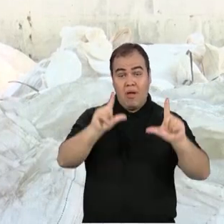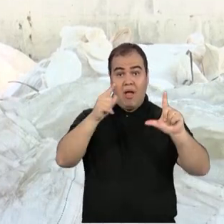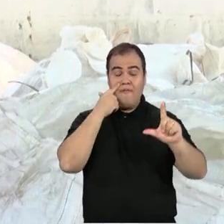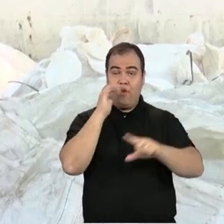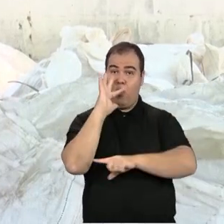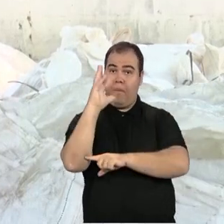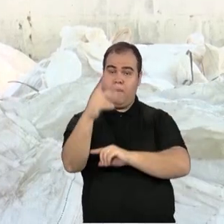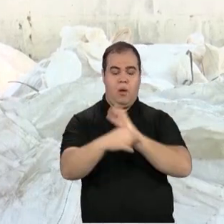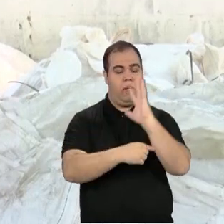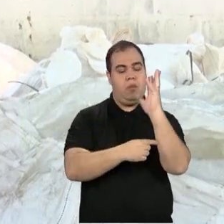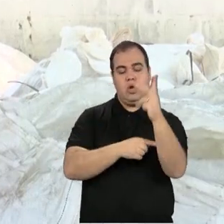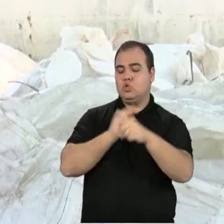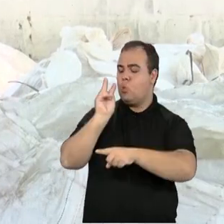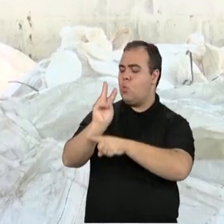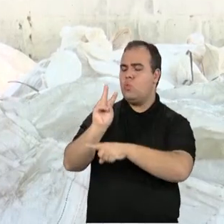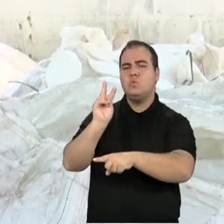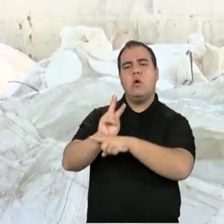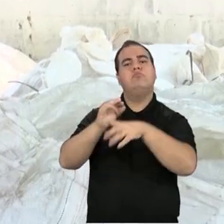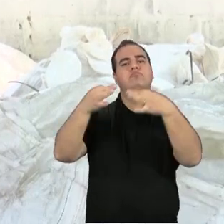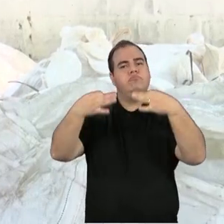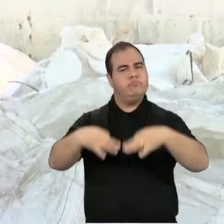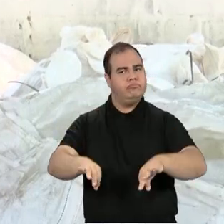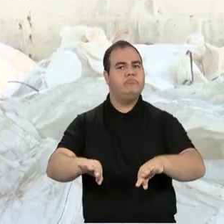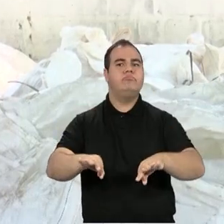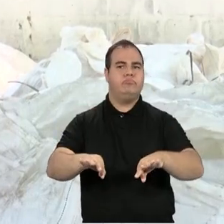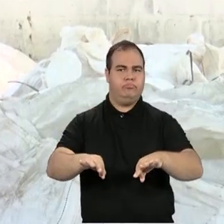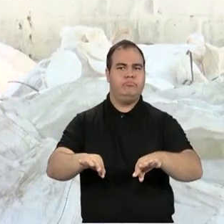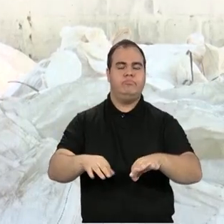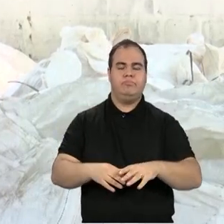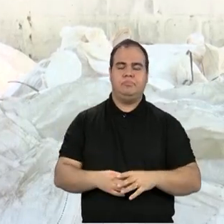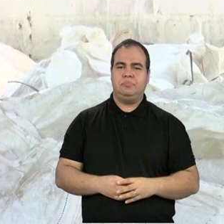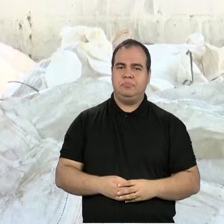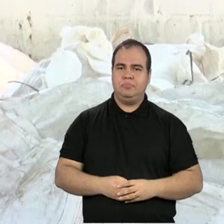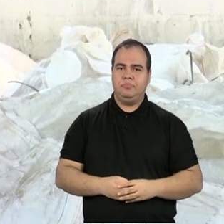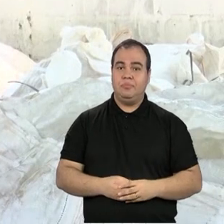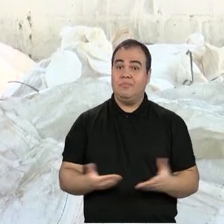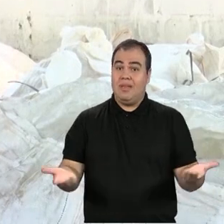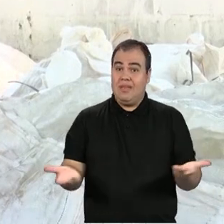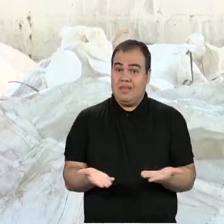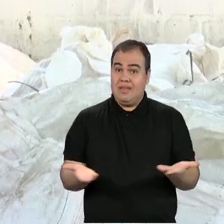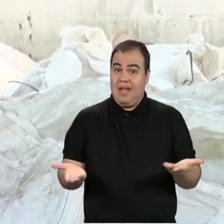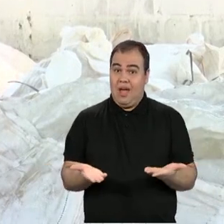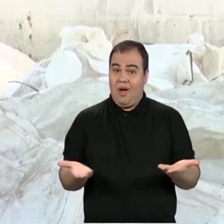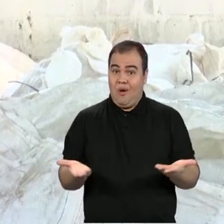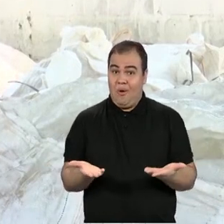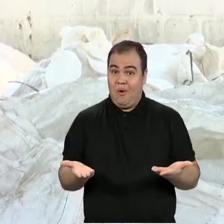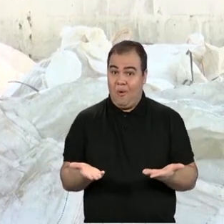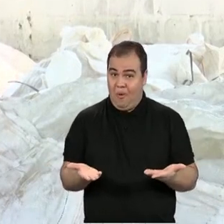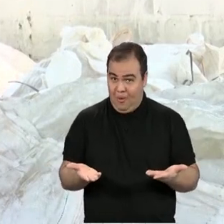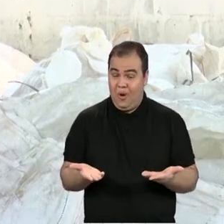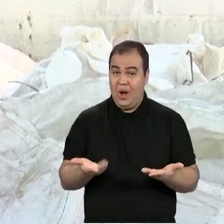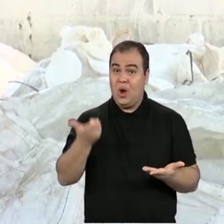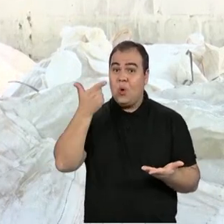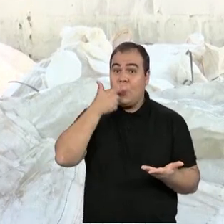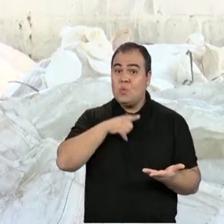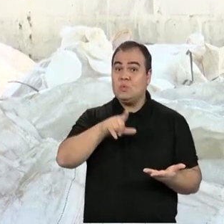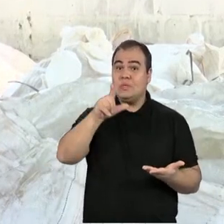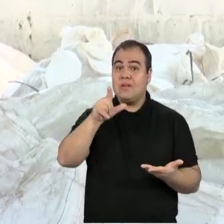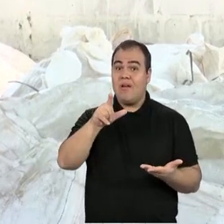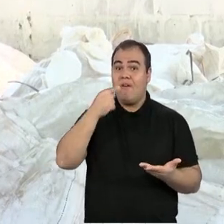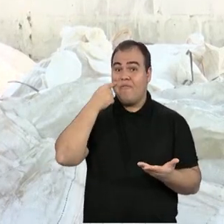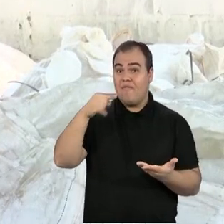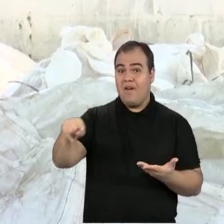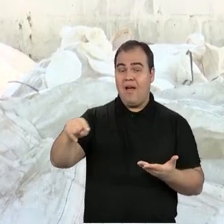rios, contaminando águas, contaminando o solo ou o próprio ar. E agora está voltando para ser novamente embalagem